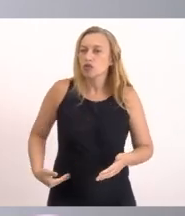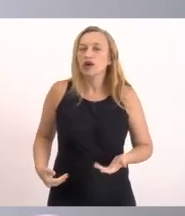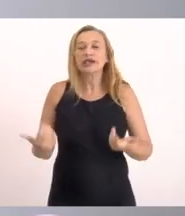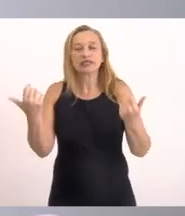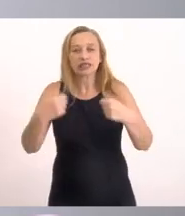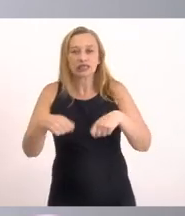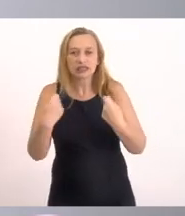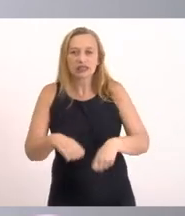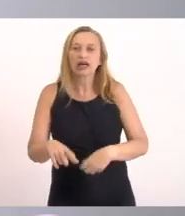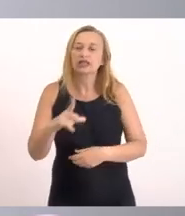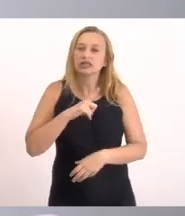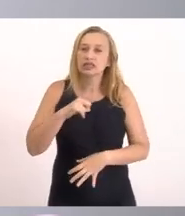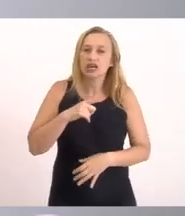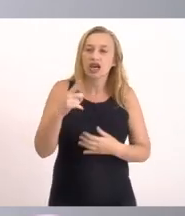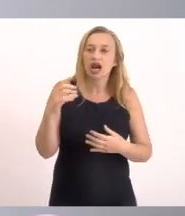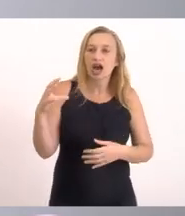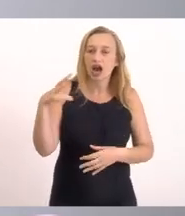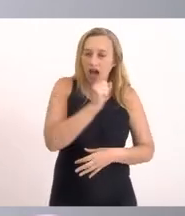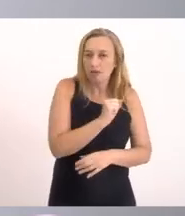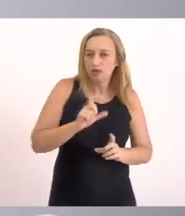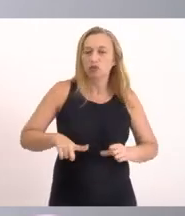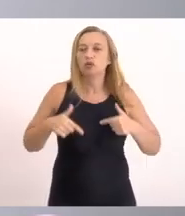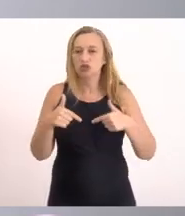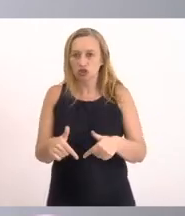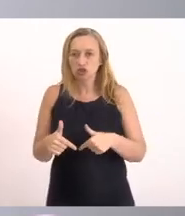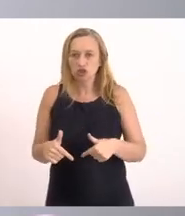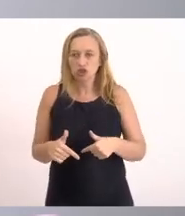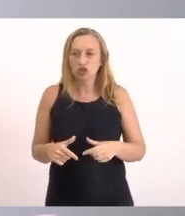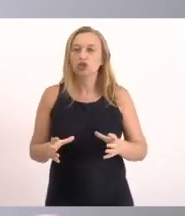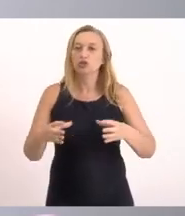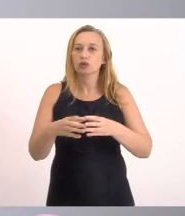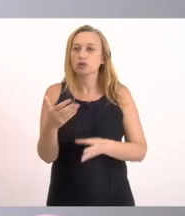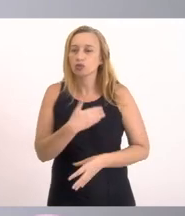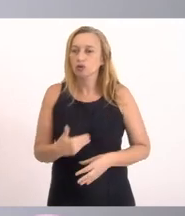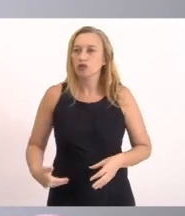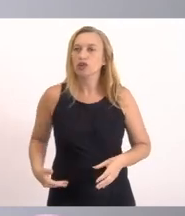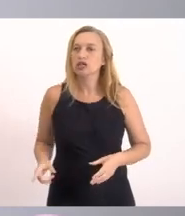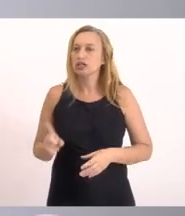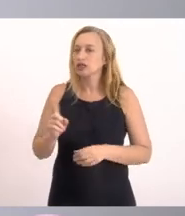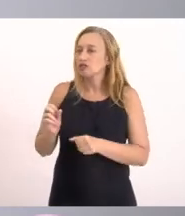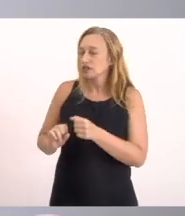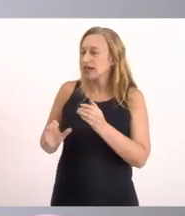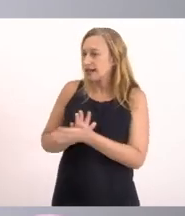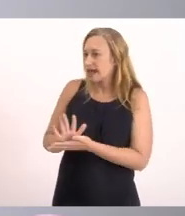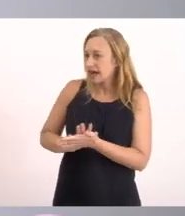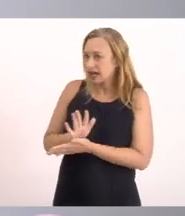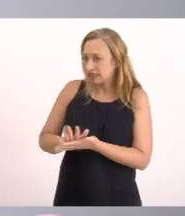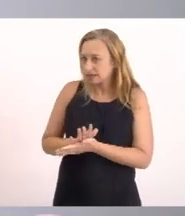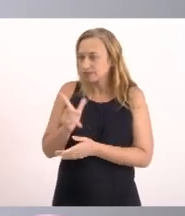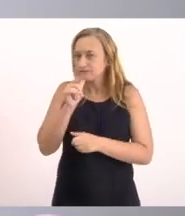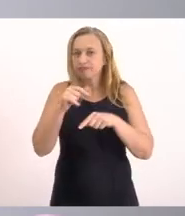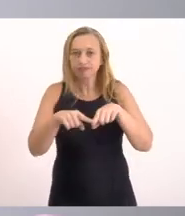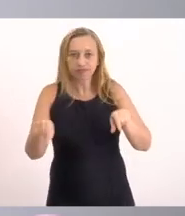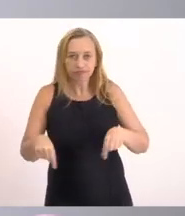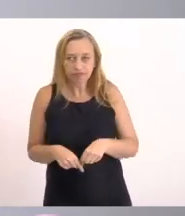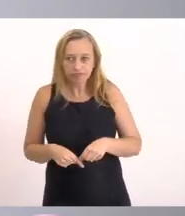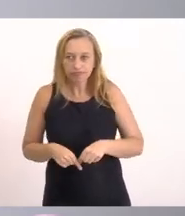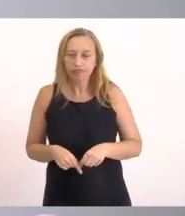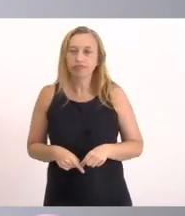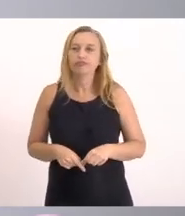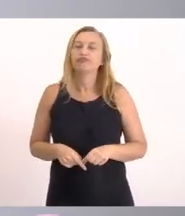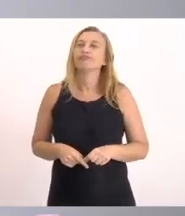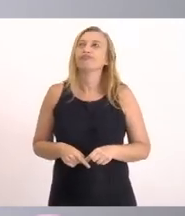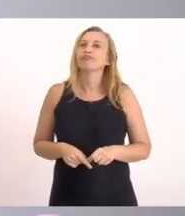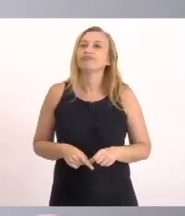necessidade Urgente De uma ação Daqueles órgãos ali Que até então Não tinham feito nada Pela lagoa Em cima disso